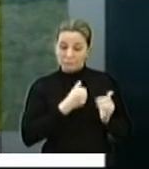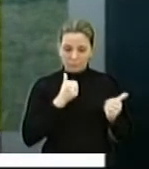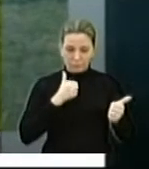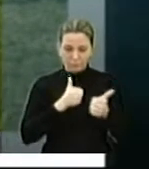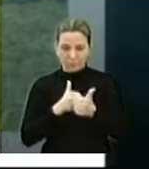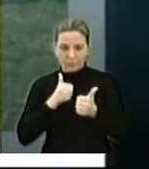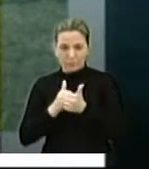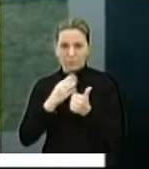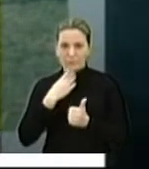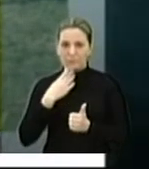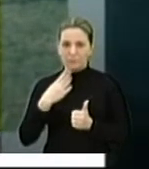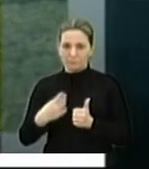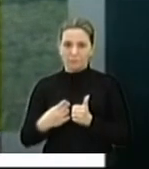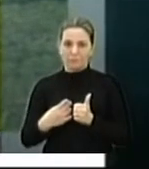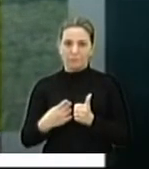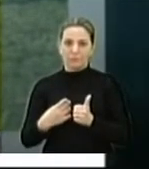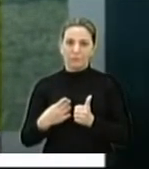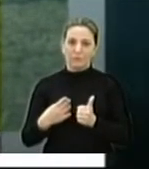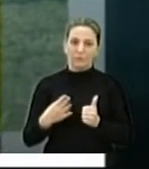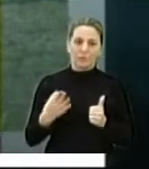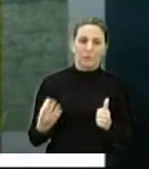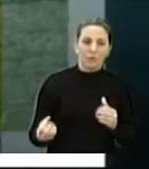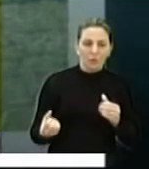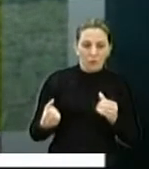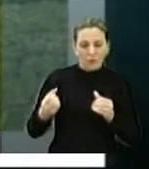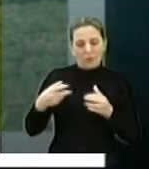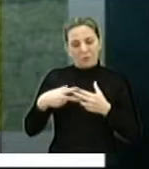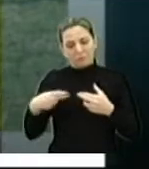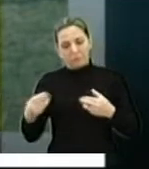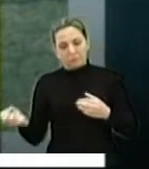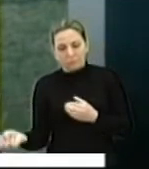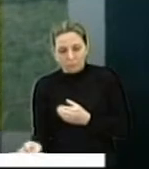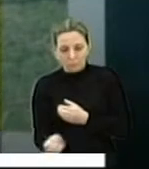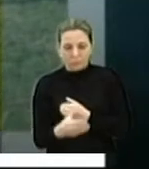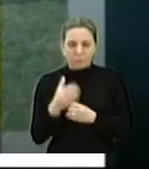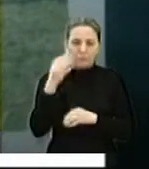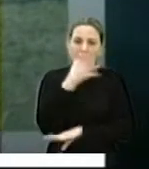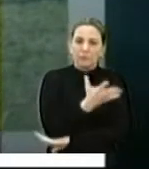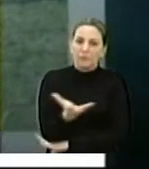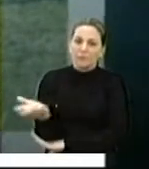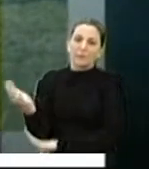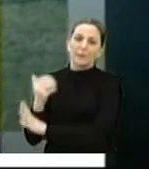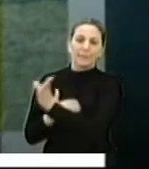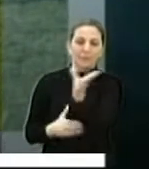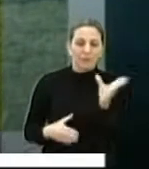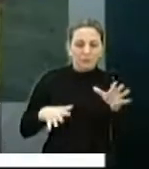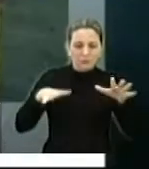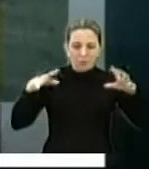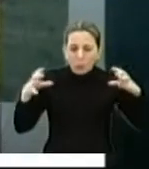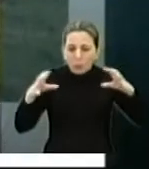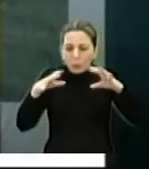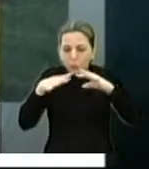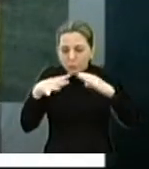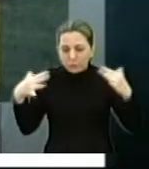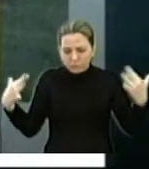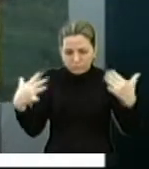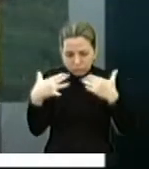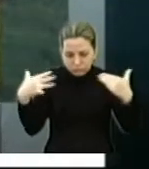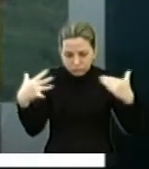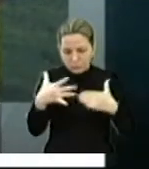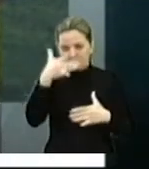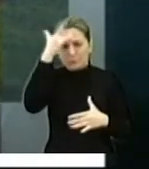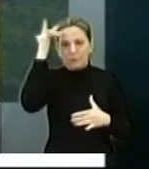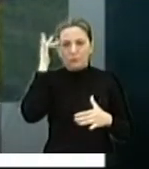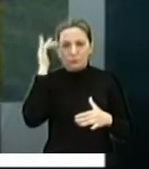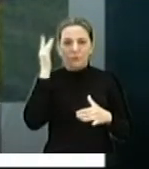a recuperação da praça e nós fizemos uma ação lá, um mutirão nessa praça, que é no Jardim